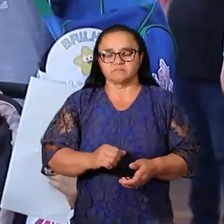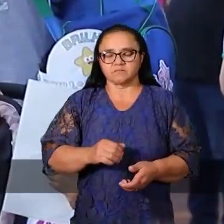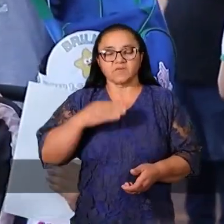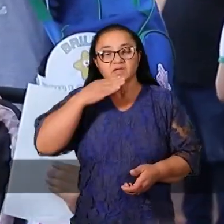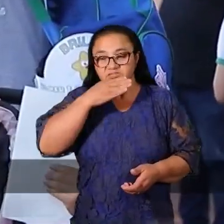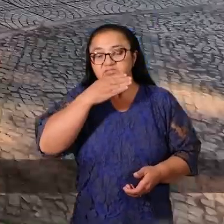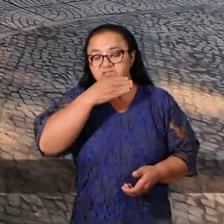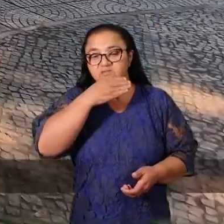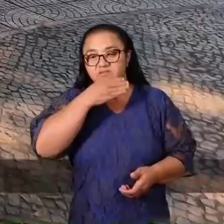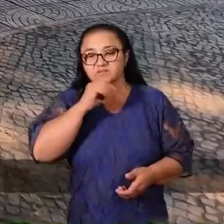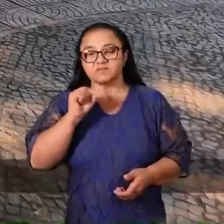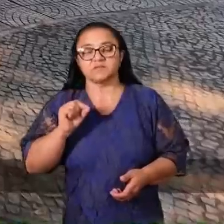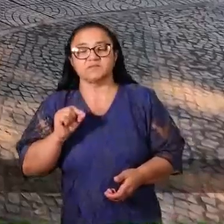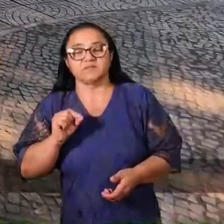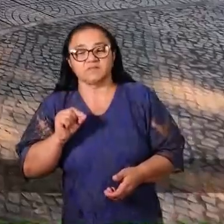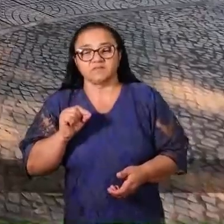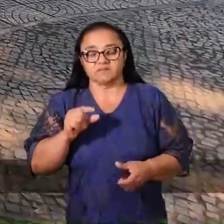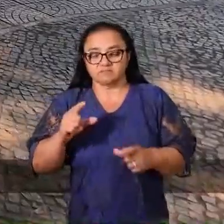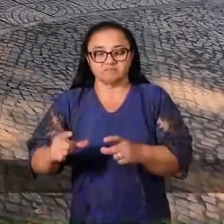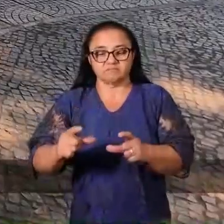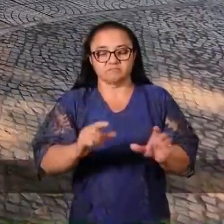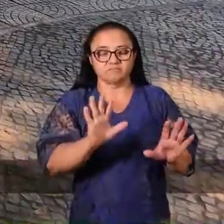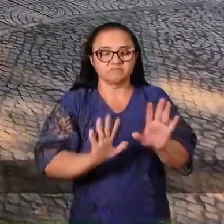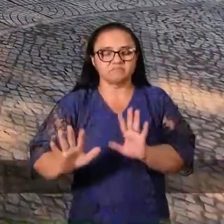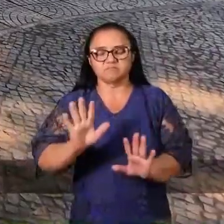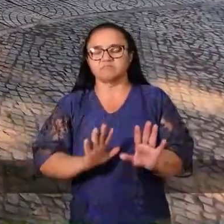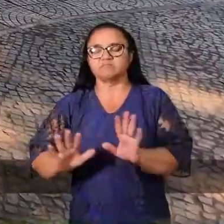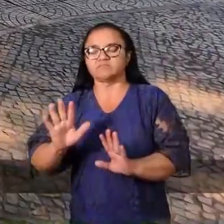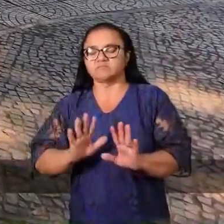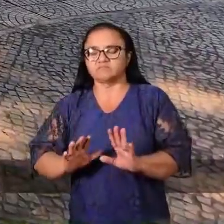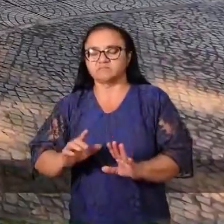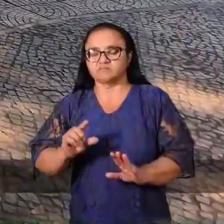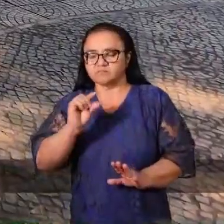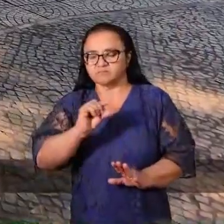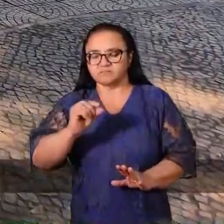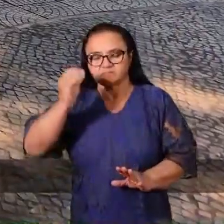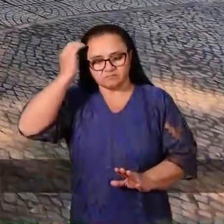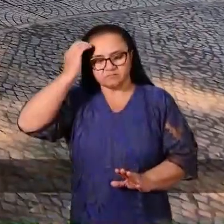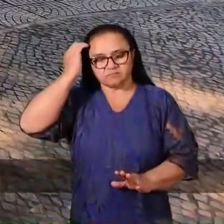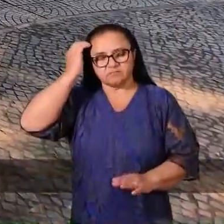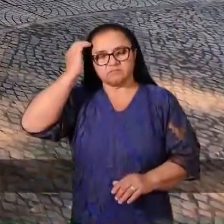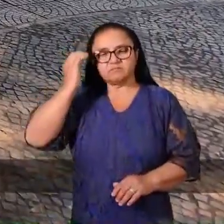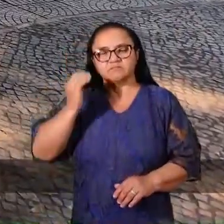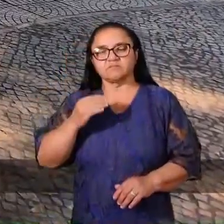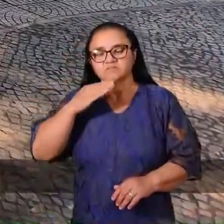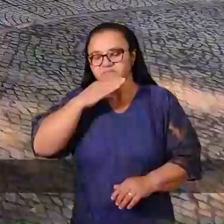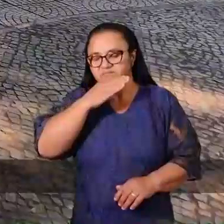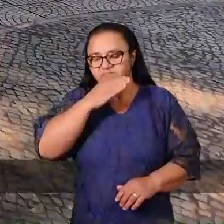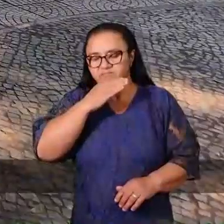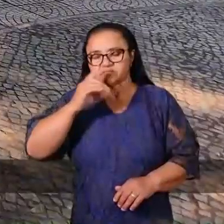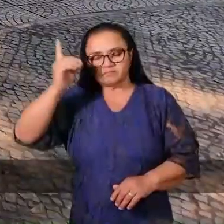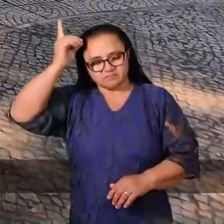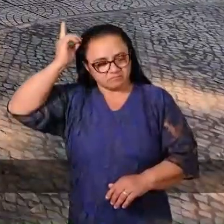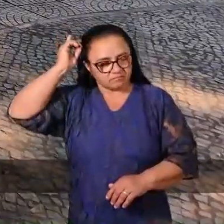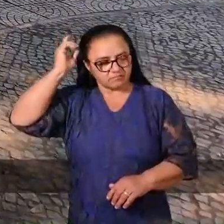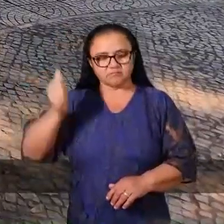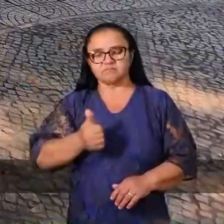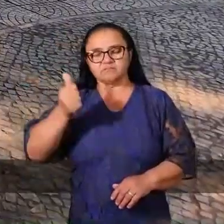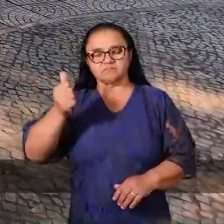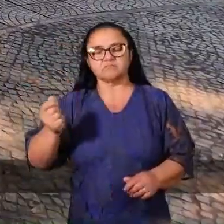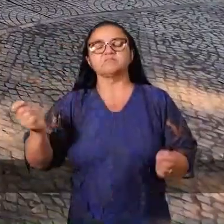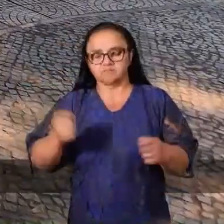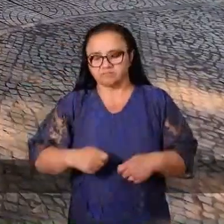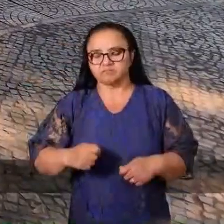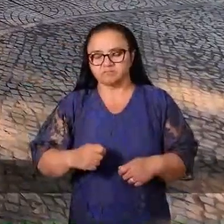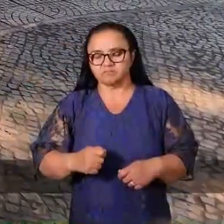Então, eu acho assim, que cada lugar que ele arrumou tem um pouquinho de Itumbiara. Então, acho que a gestão do